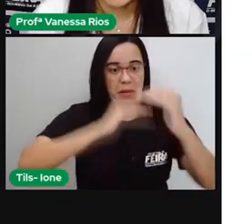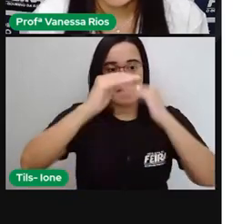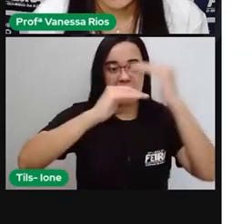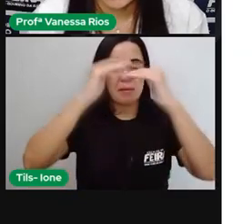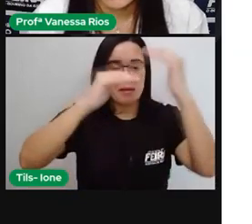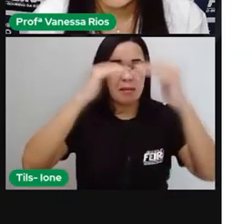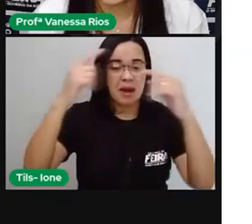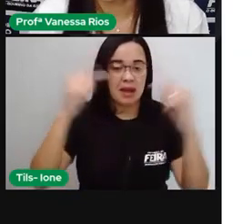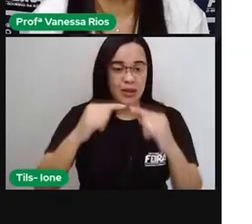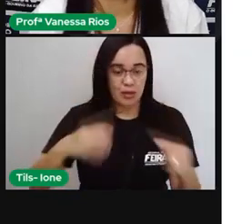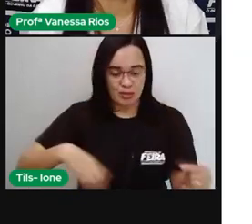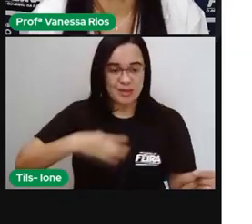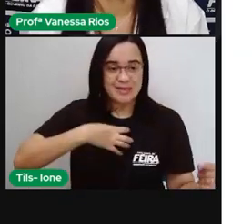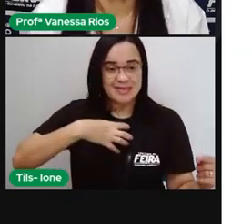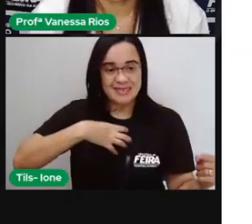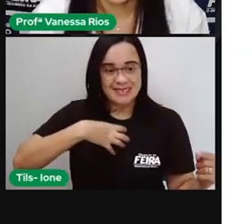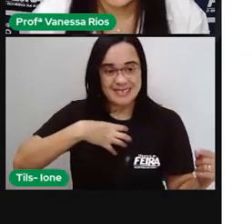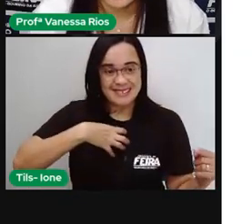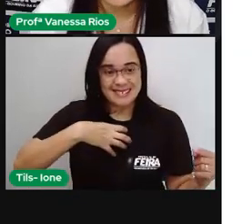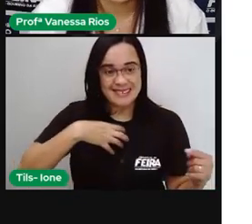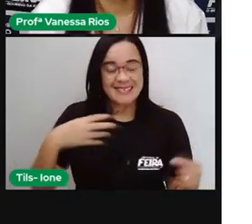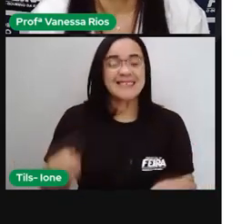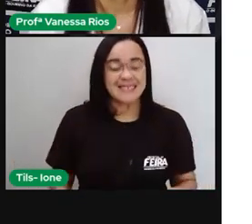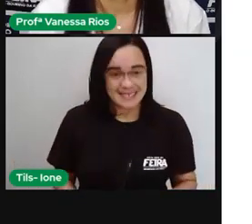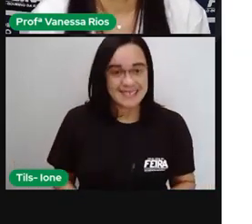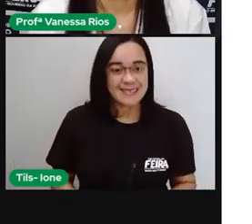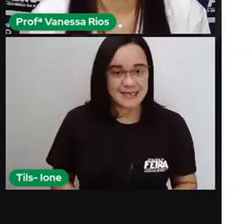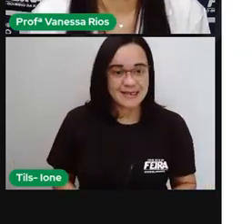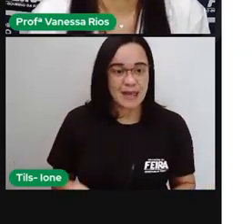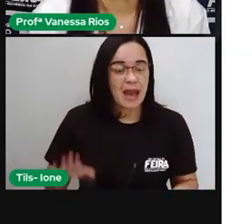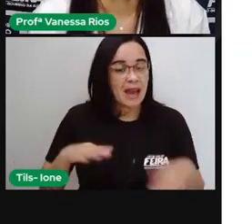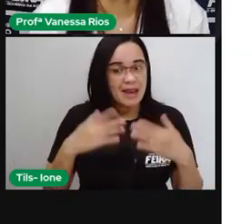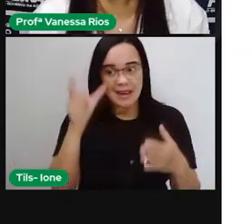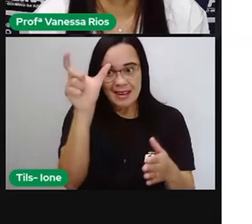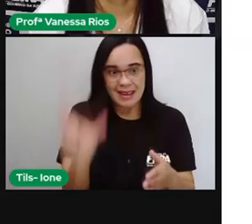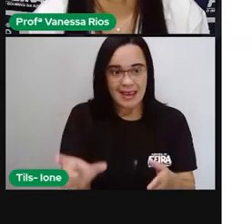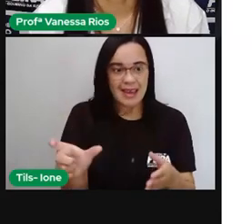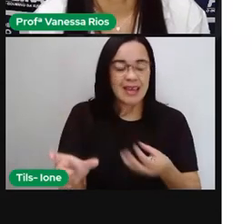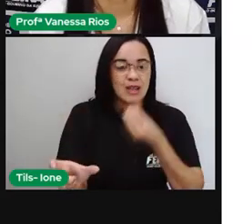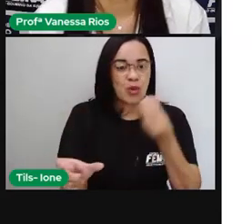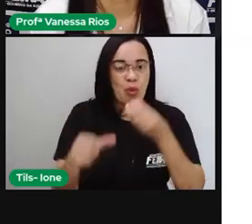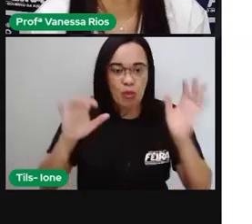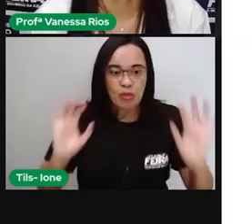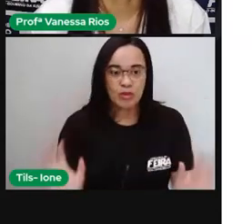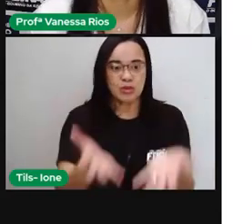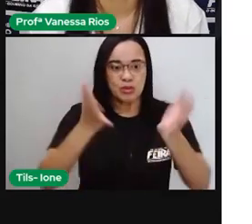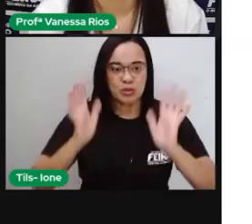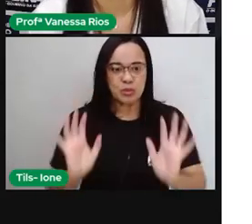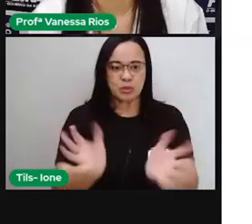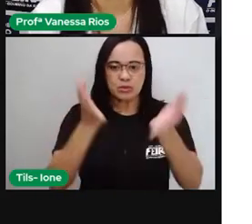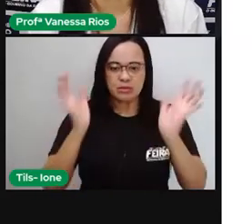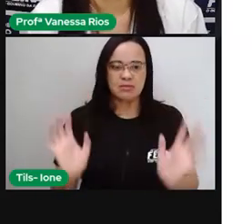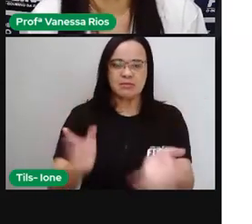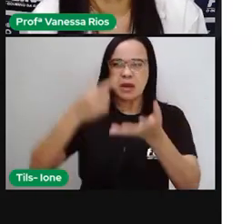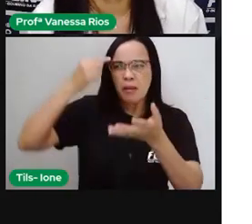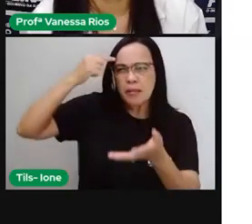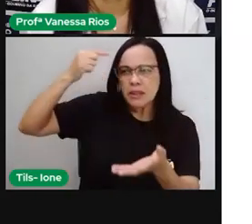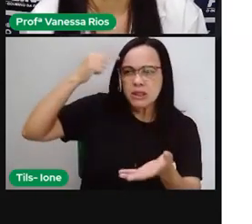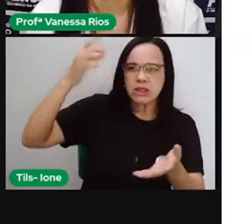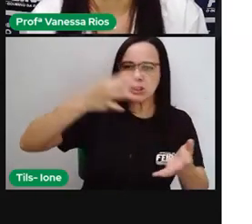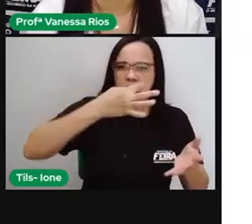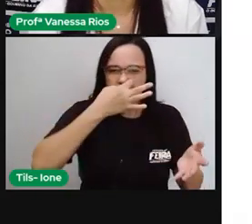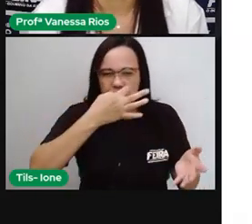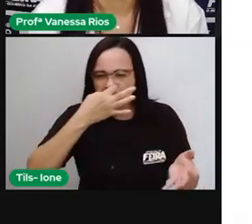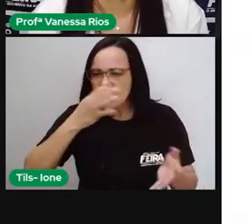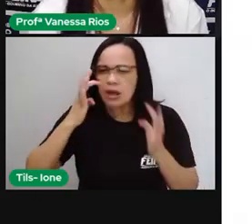estavam sendo produzidas por outros artistas, Miró foi se incentivando, foi pensando, foi observando